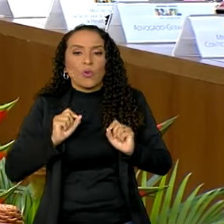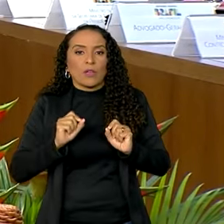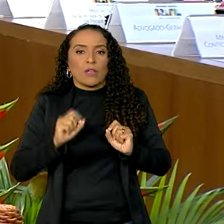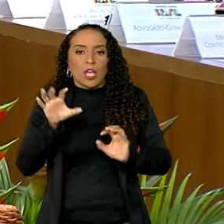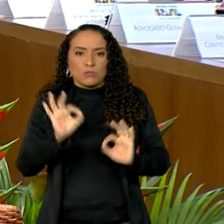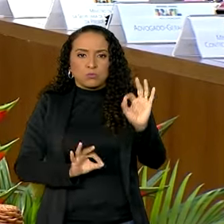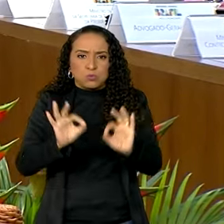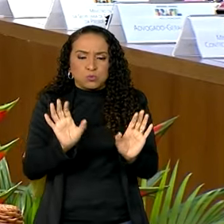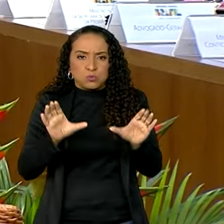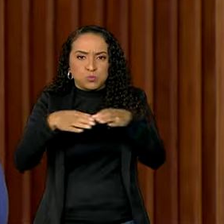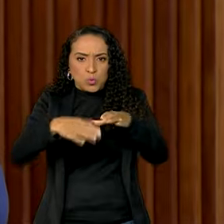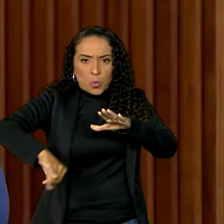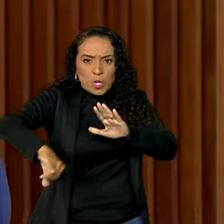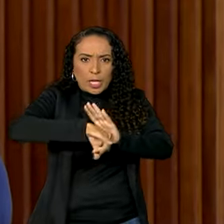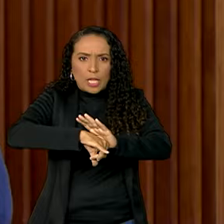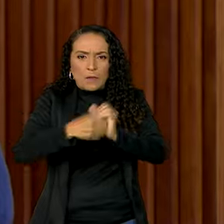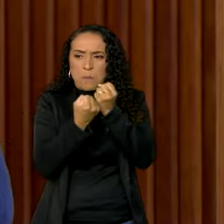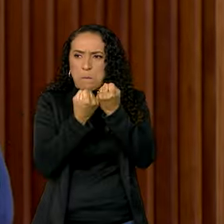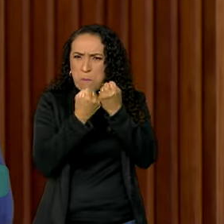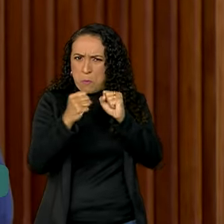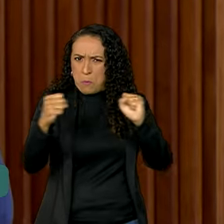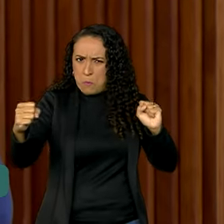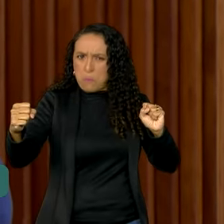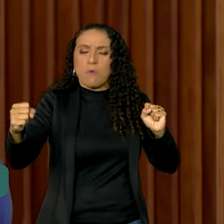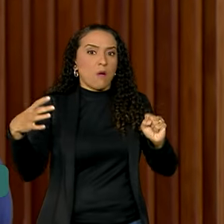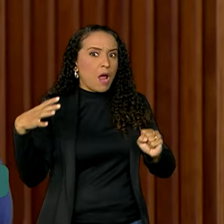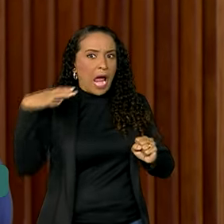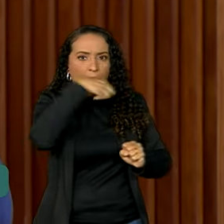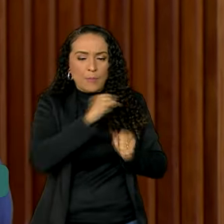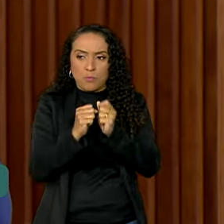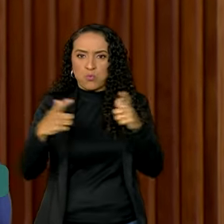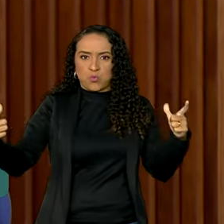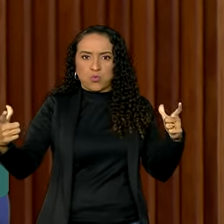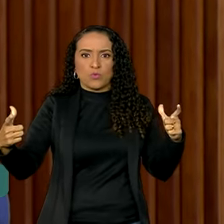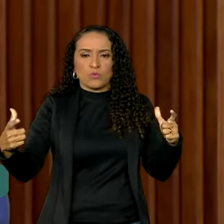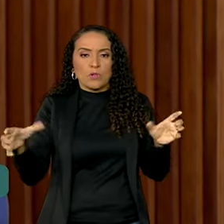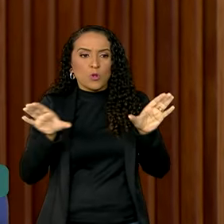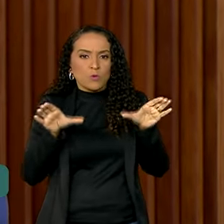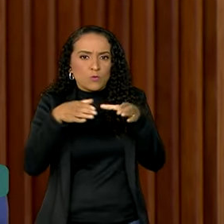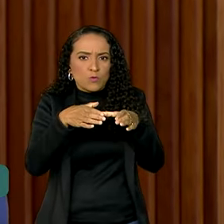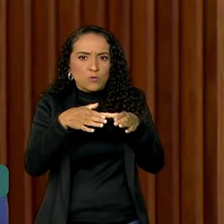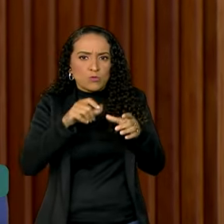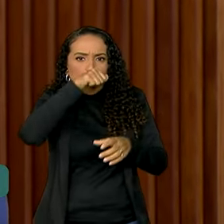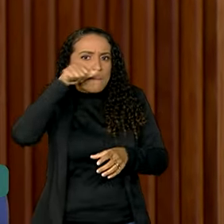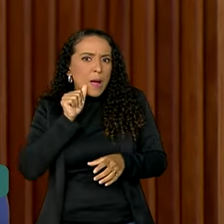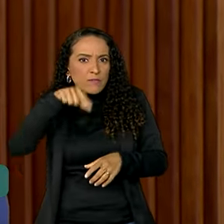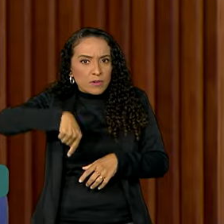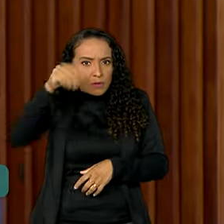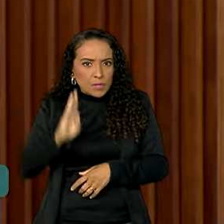de uma organização criminosa que ganha contornos rápidos de organização mafiosa no Brasil.